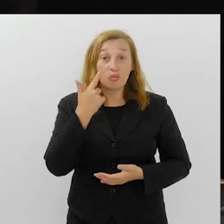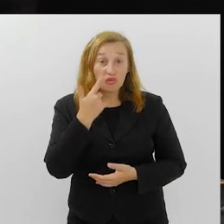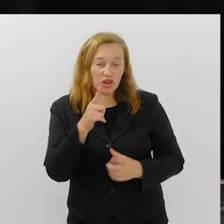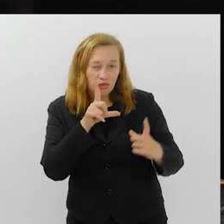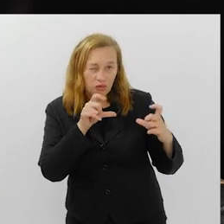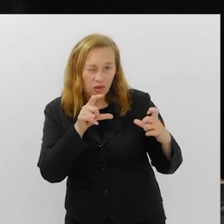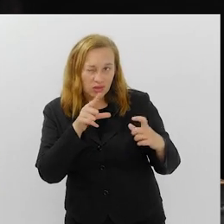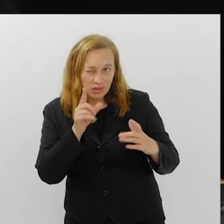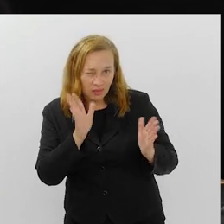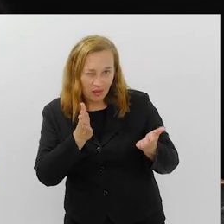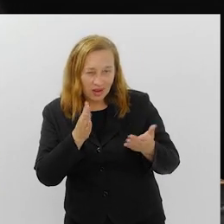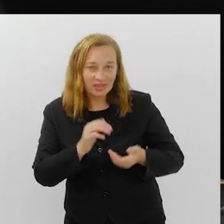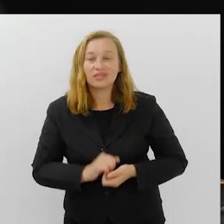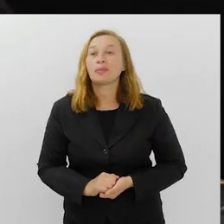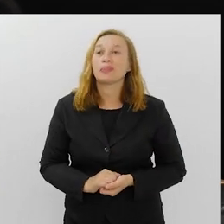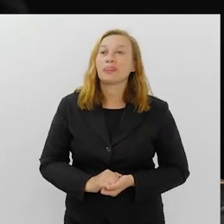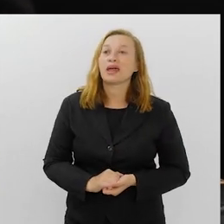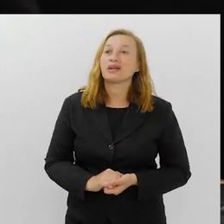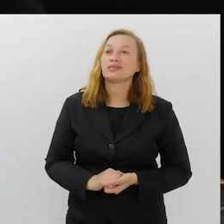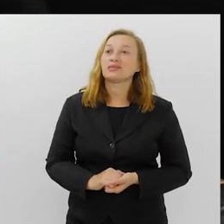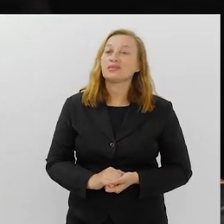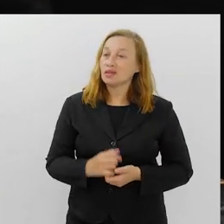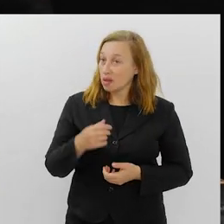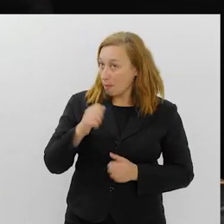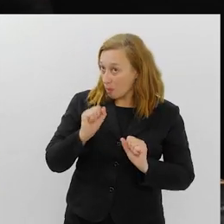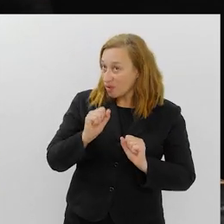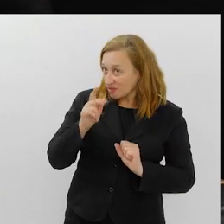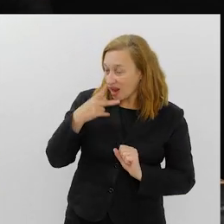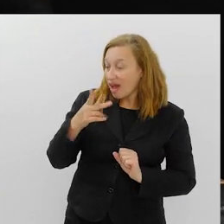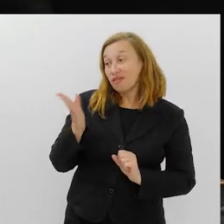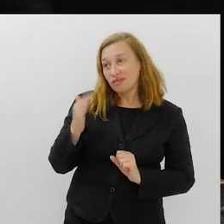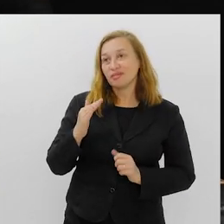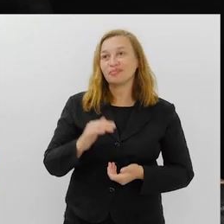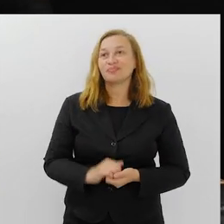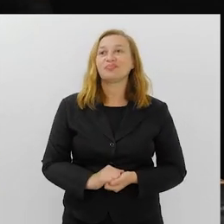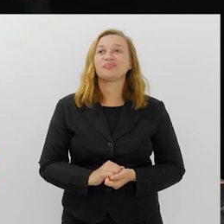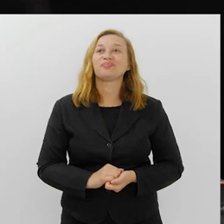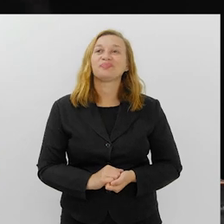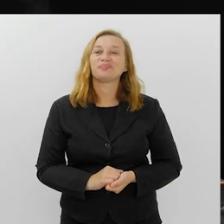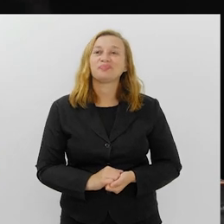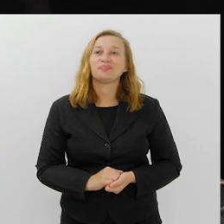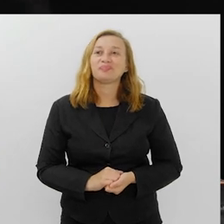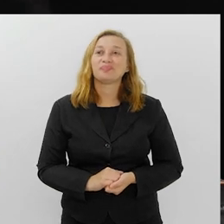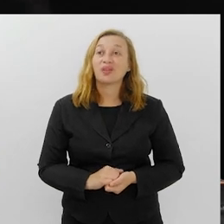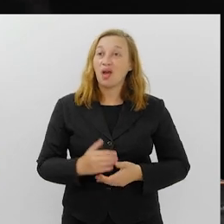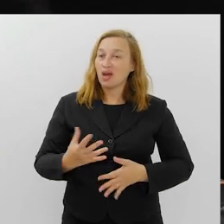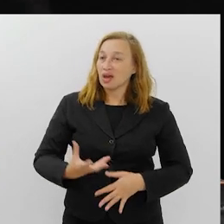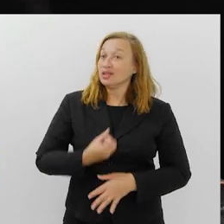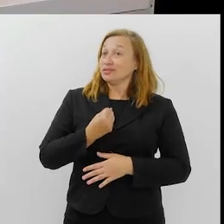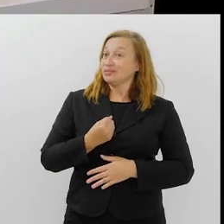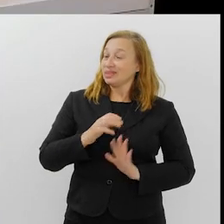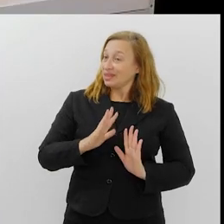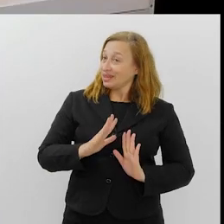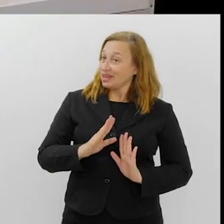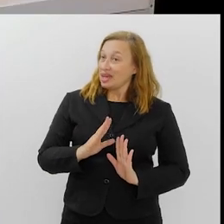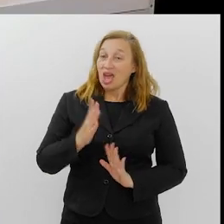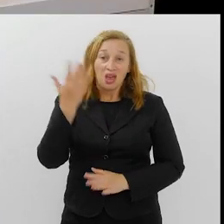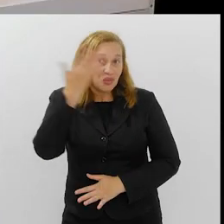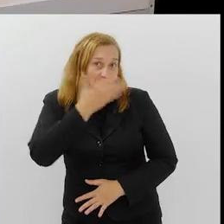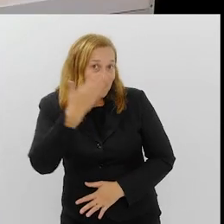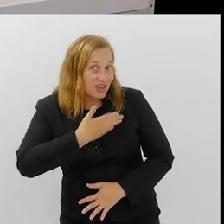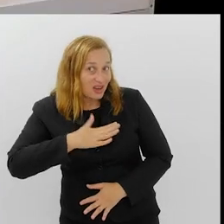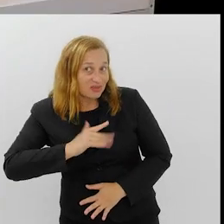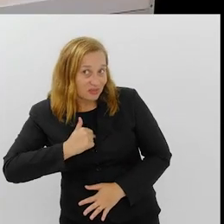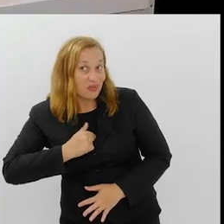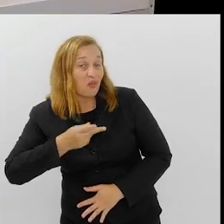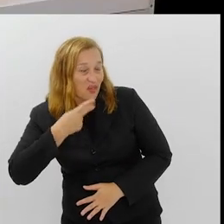vamos ver um pouco de fotos? Vamos ver as fotos. Você pode comentar? Vamos lá. Eu pego de surpresa, mas vamos lá. Eu te falo que eu também